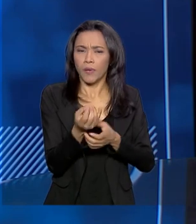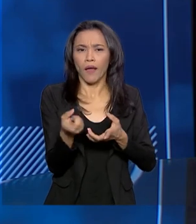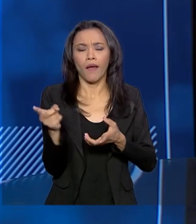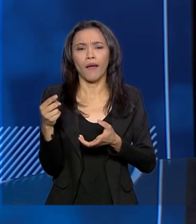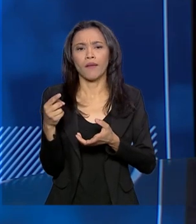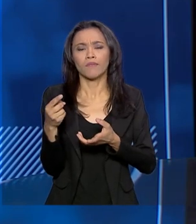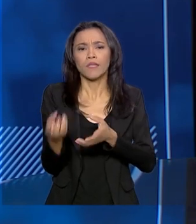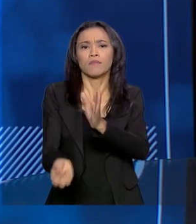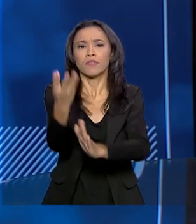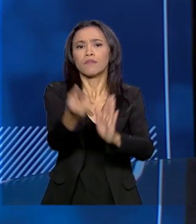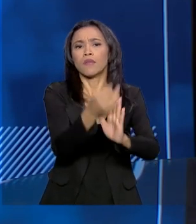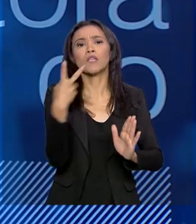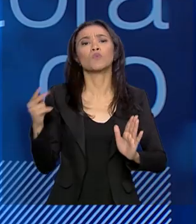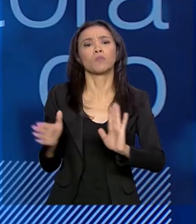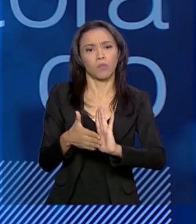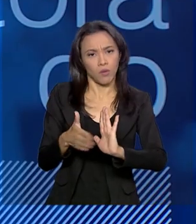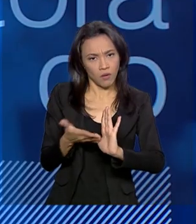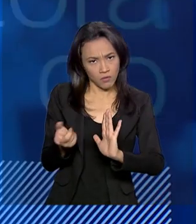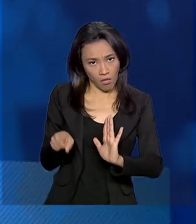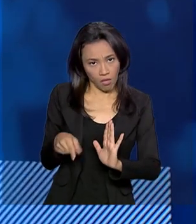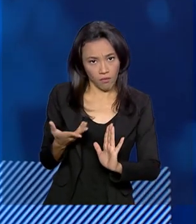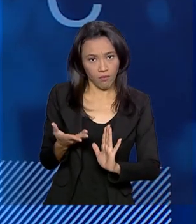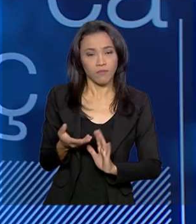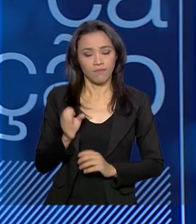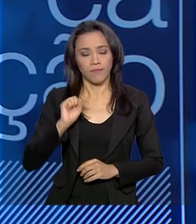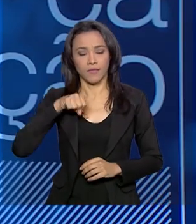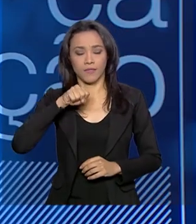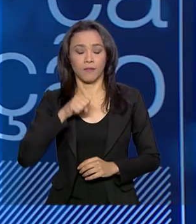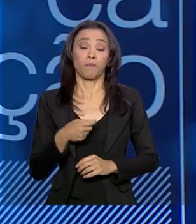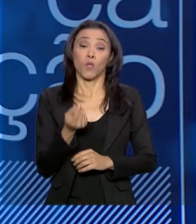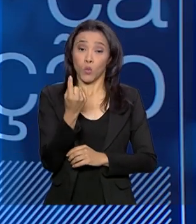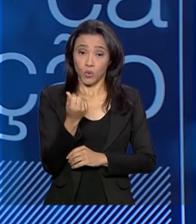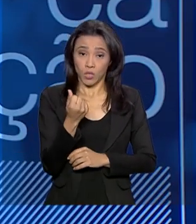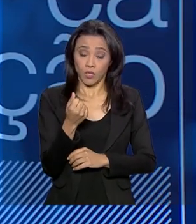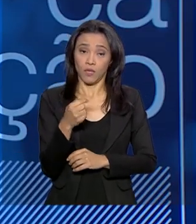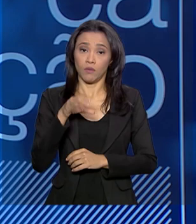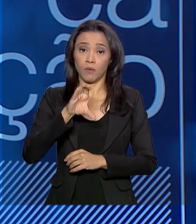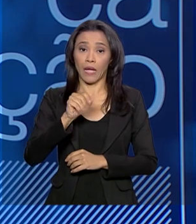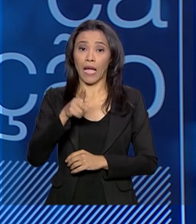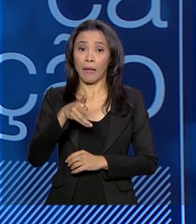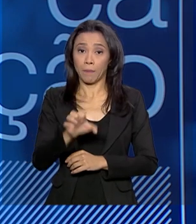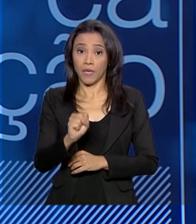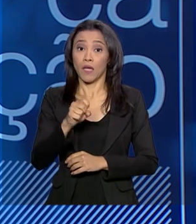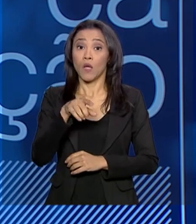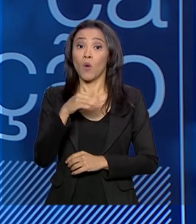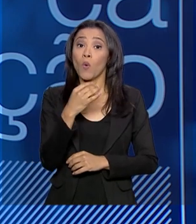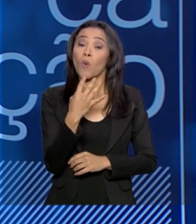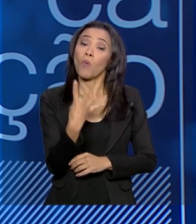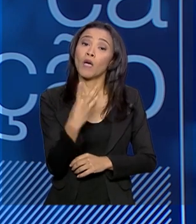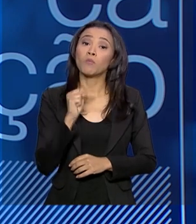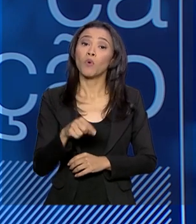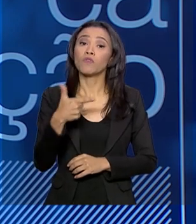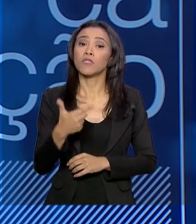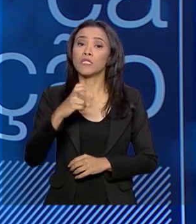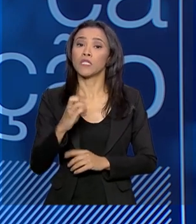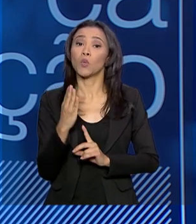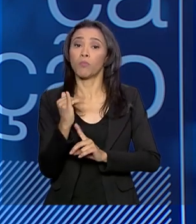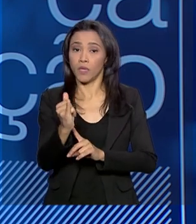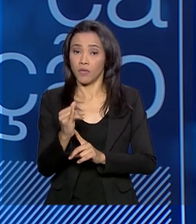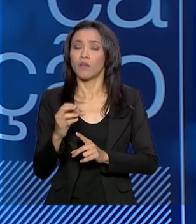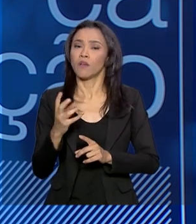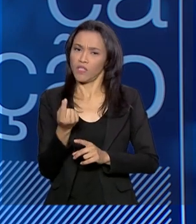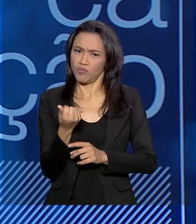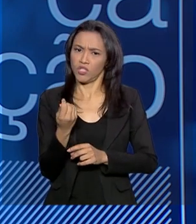que o senhor está citando? Exato. O orçamento da CAPES desse ano, que foi de 4,25 bilhões de reais, ele foi